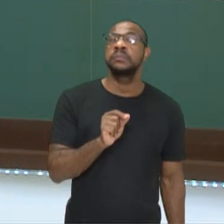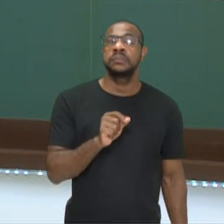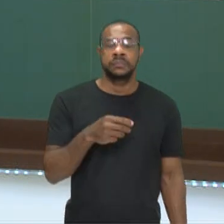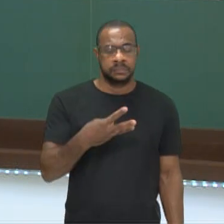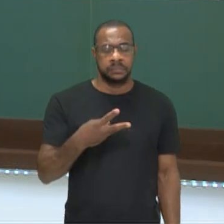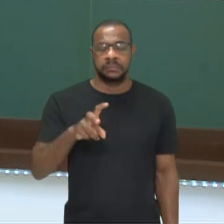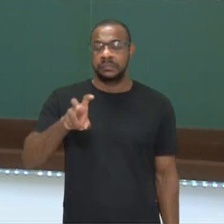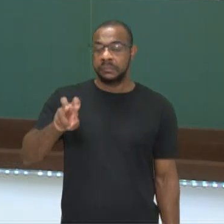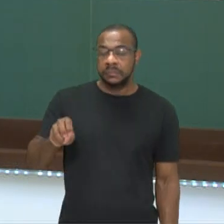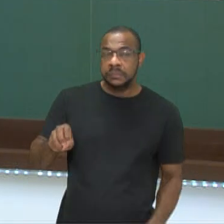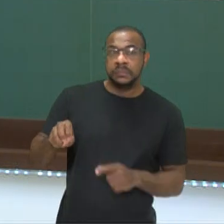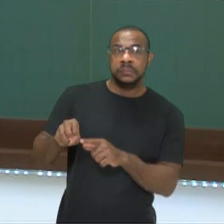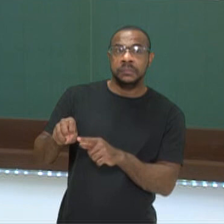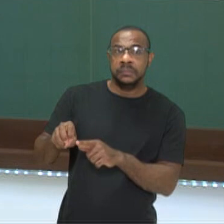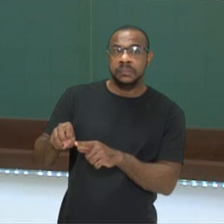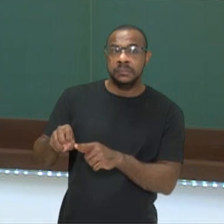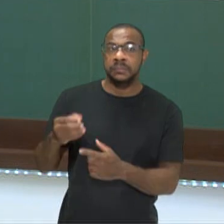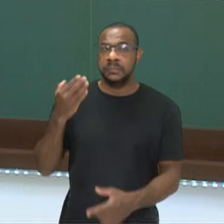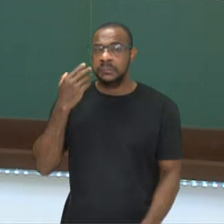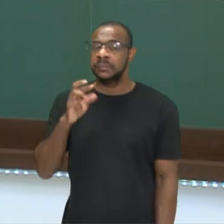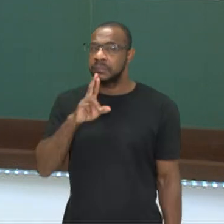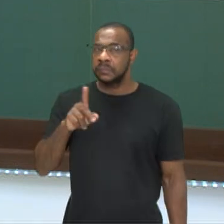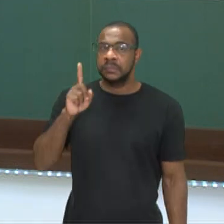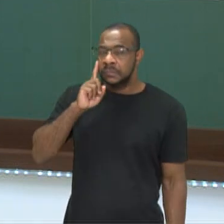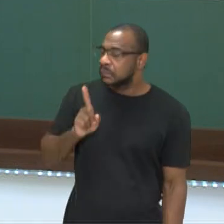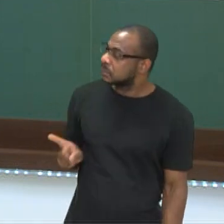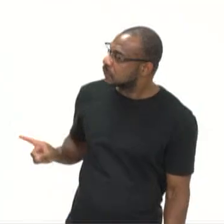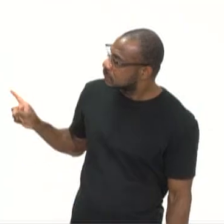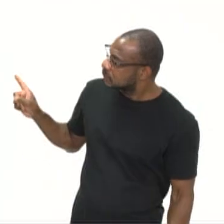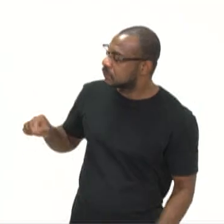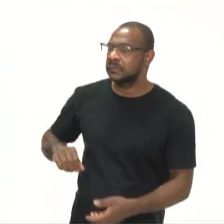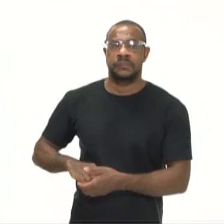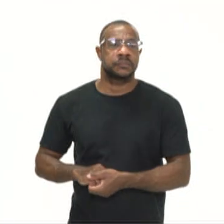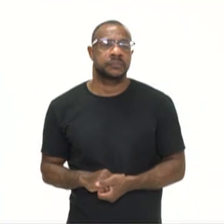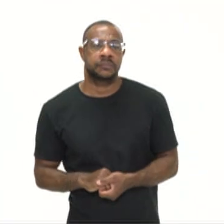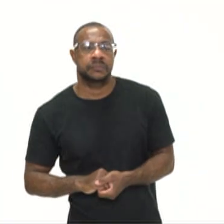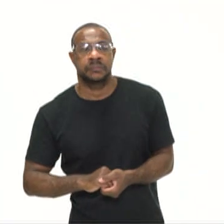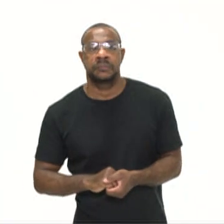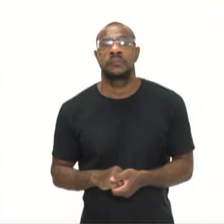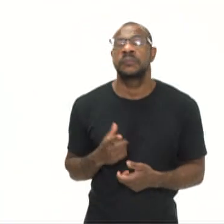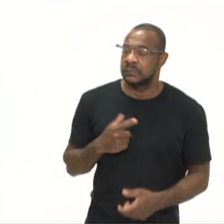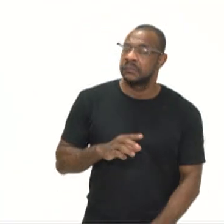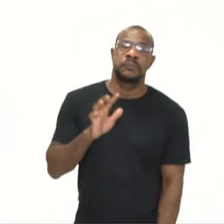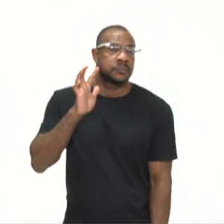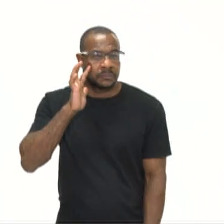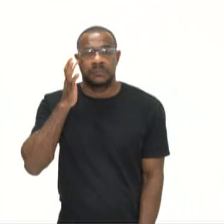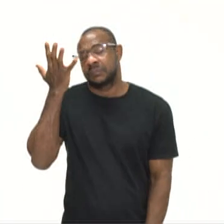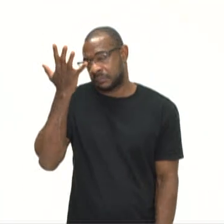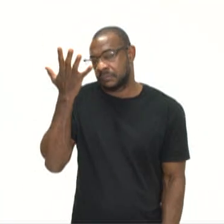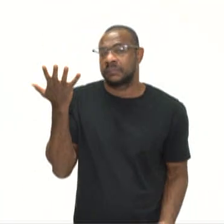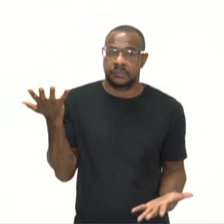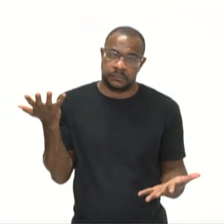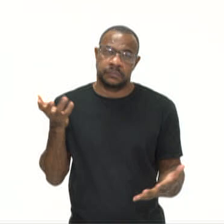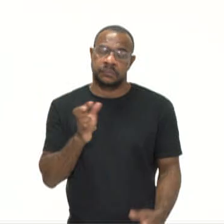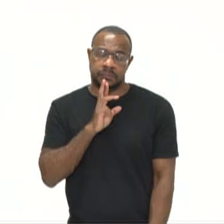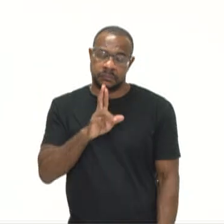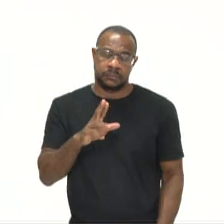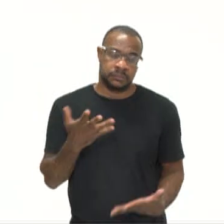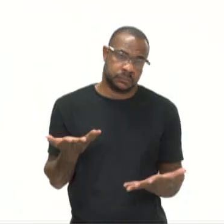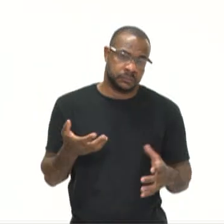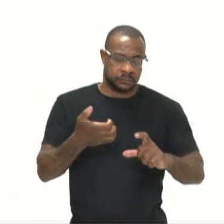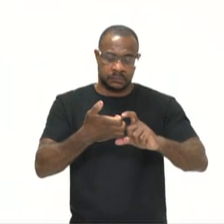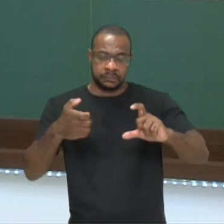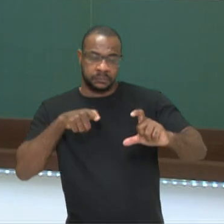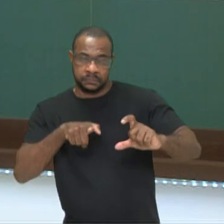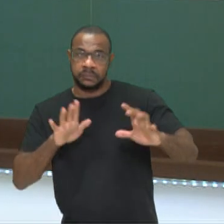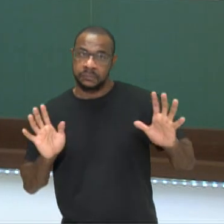Então, 4 vezes 350, 1.400. 350 seria a solução dessa equação. Simples